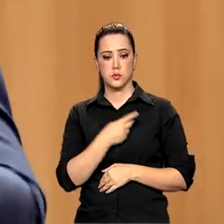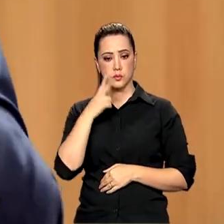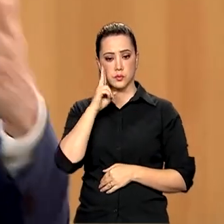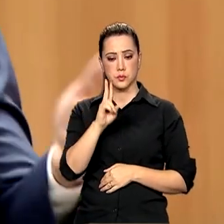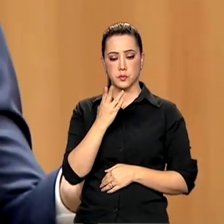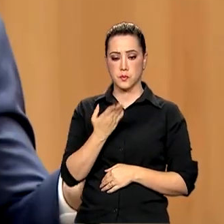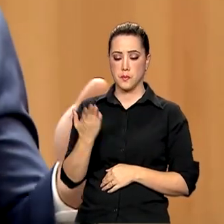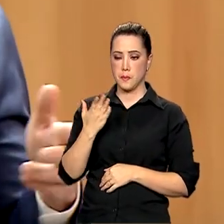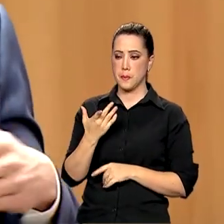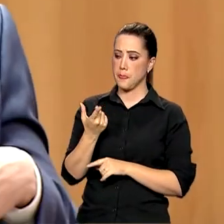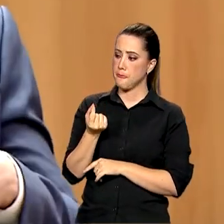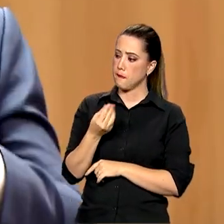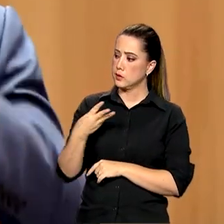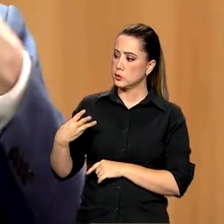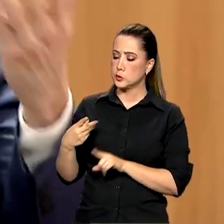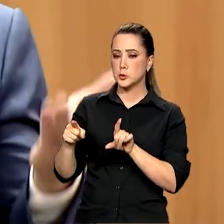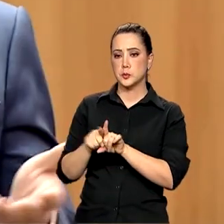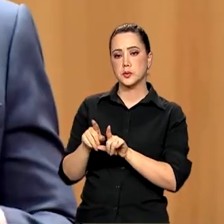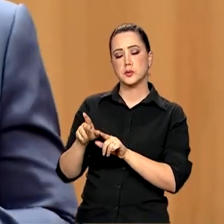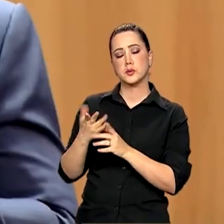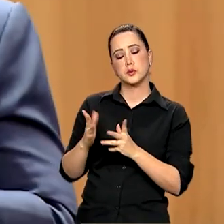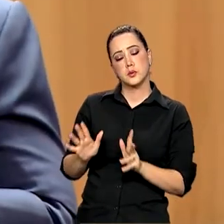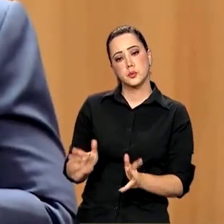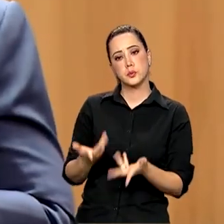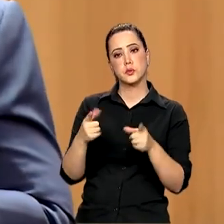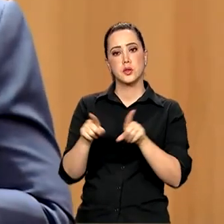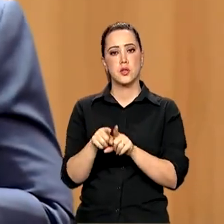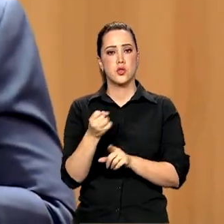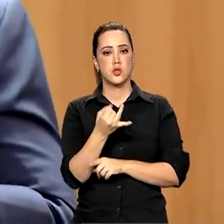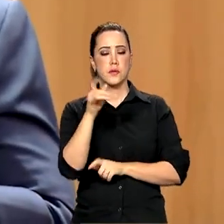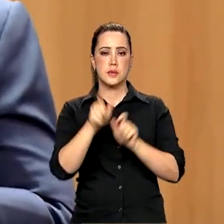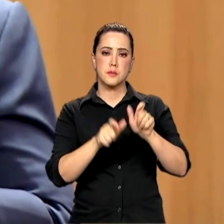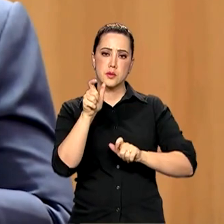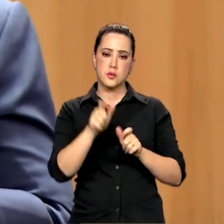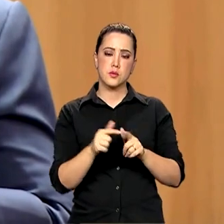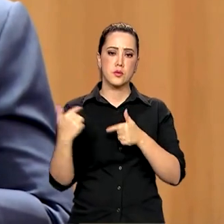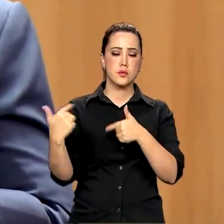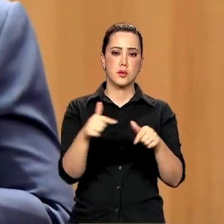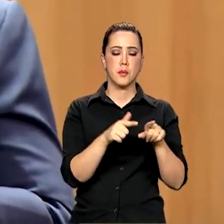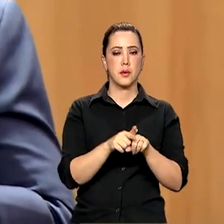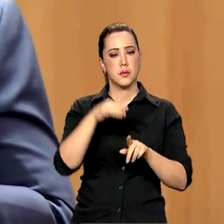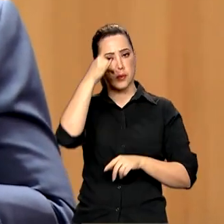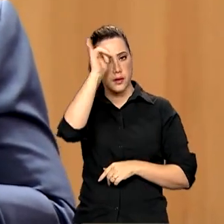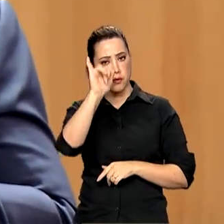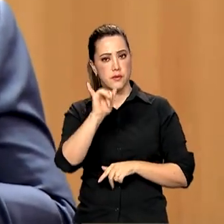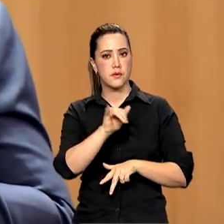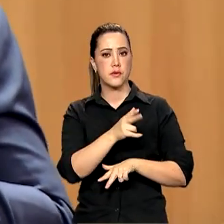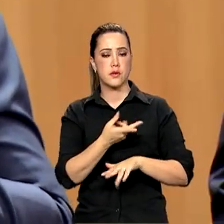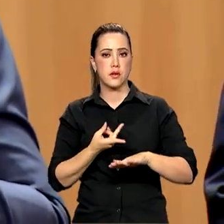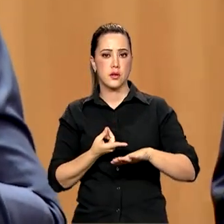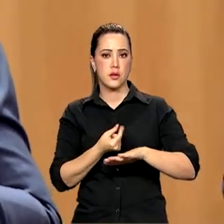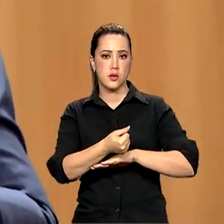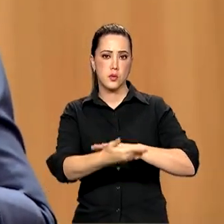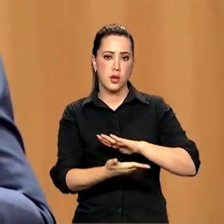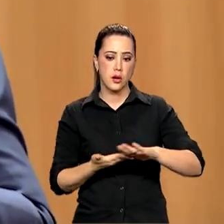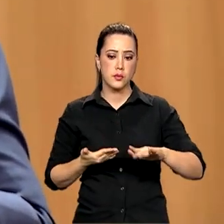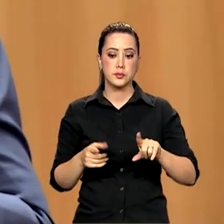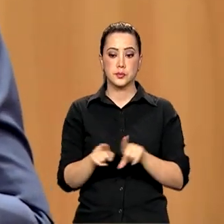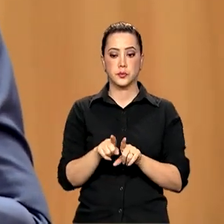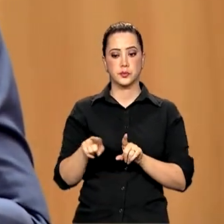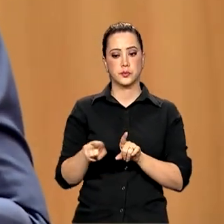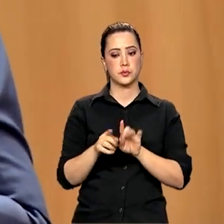proporcionou o treinamento de milhares de servidores públicos na área de combate à lavagem de dinheiro, proporcionou a